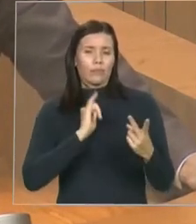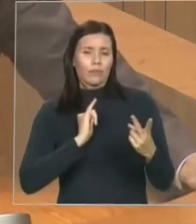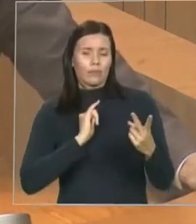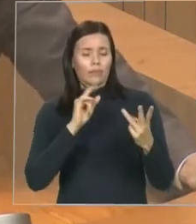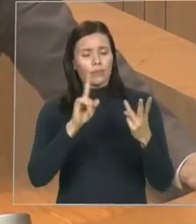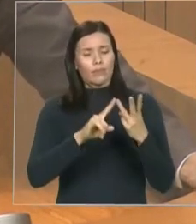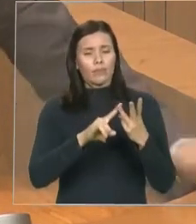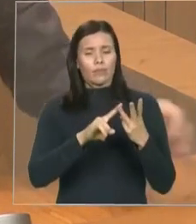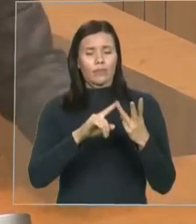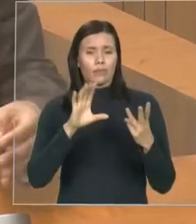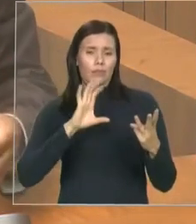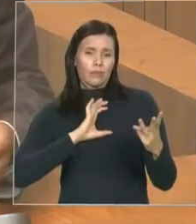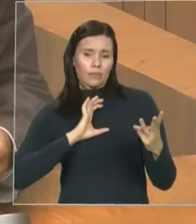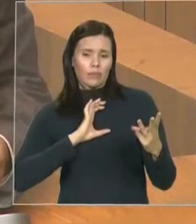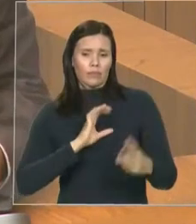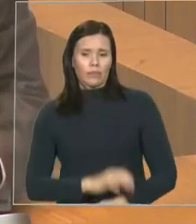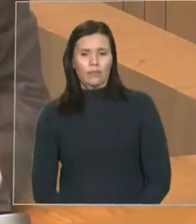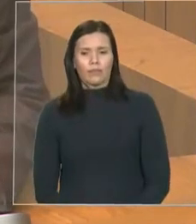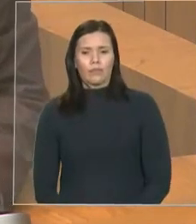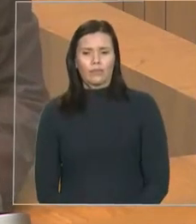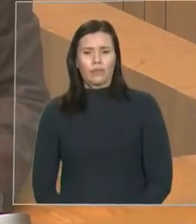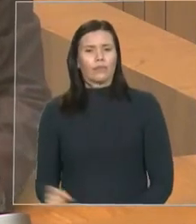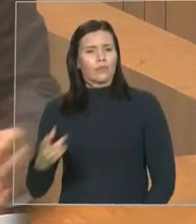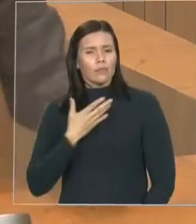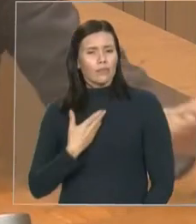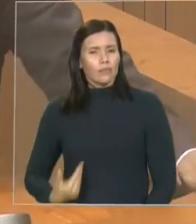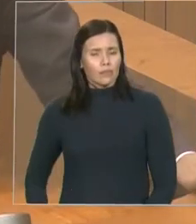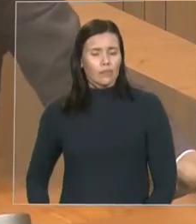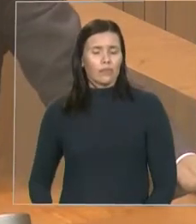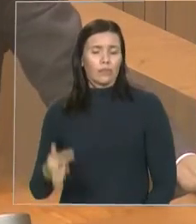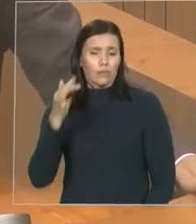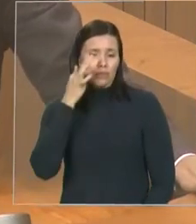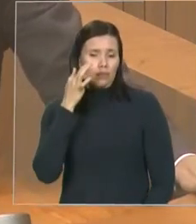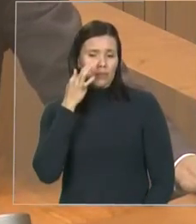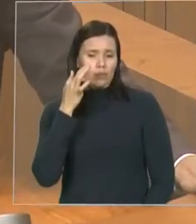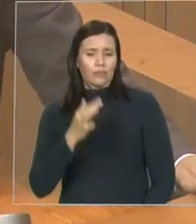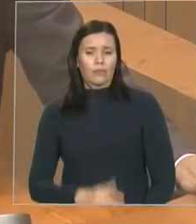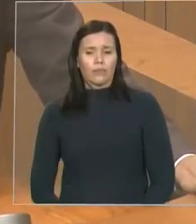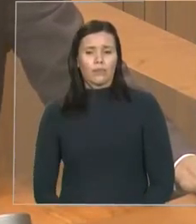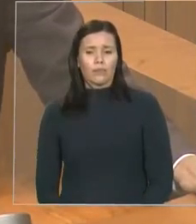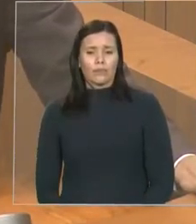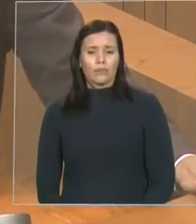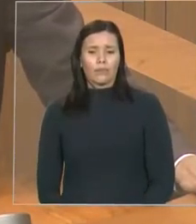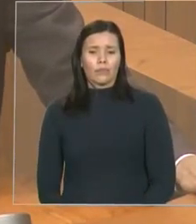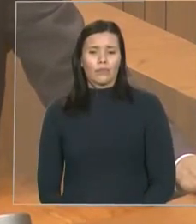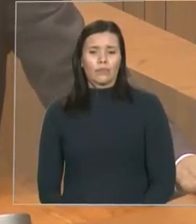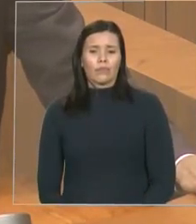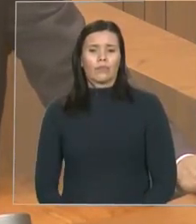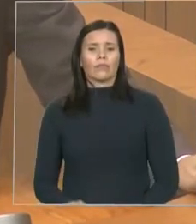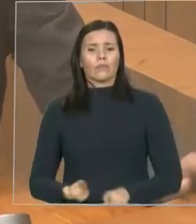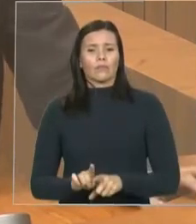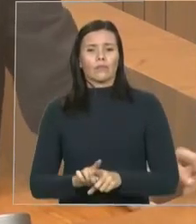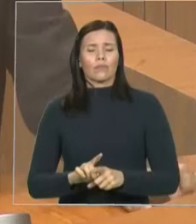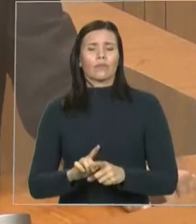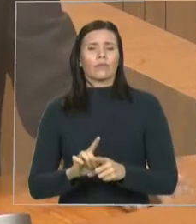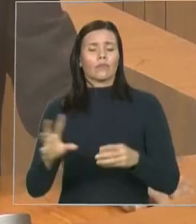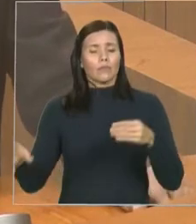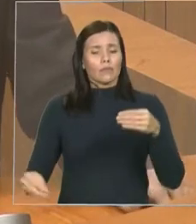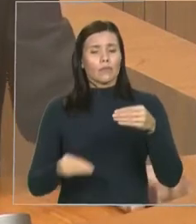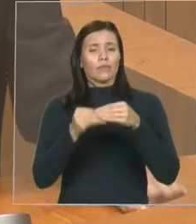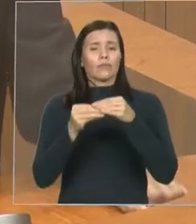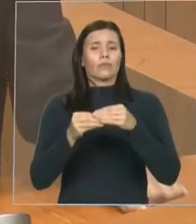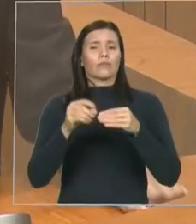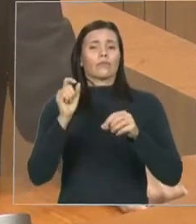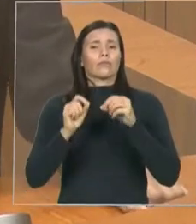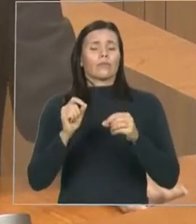E sem um motivo plausível, o governador do estado do Maranhão, o governador Flavio Dino, acrescentou à cidade de Teresina a paralisação da